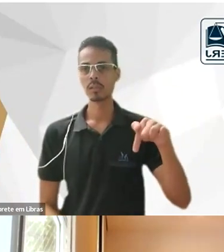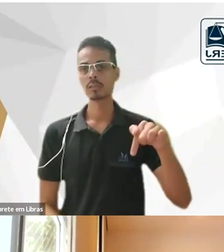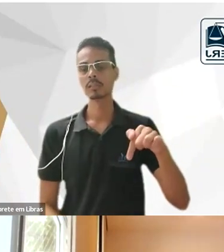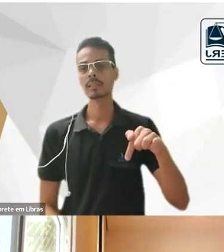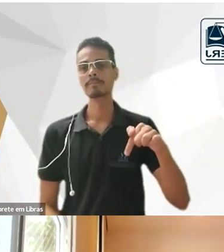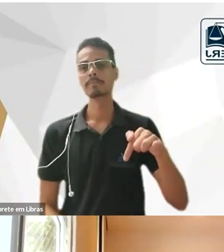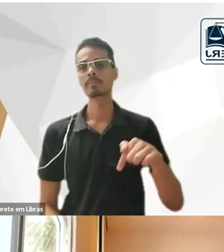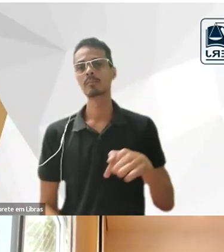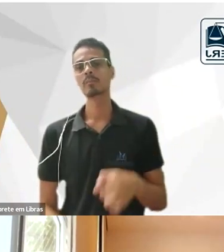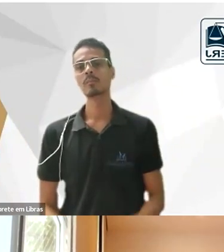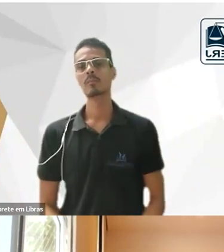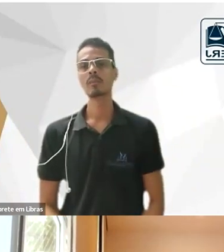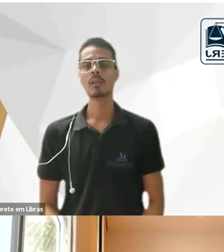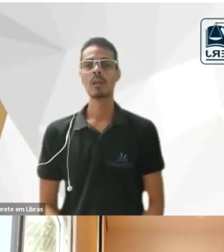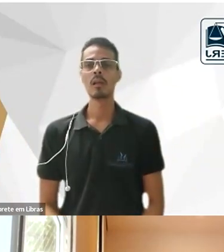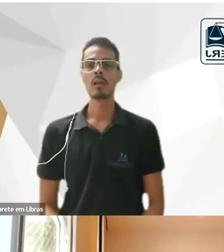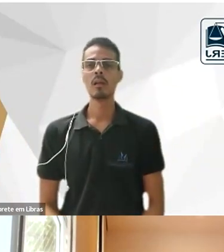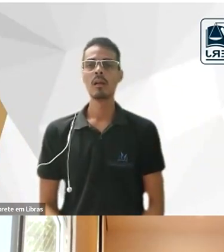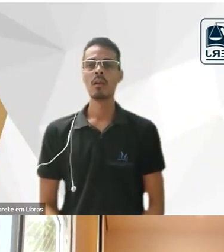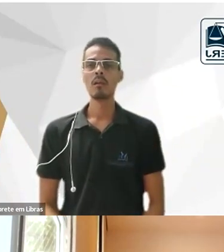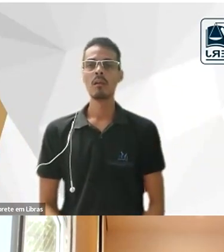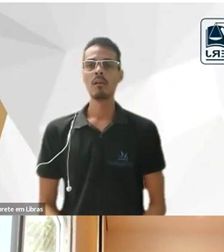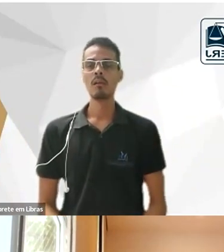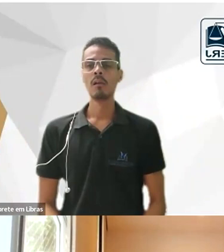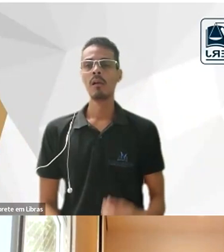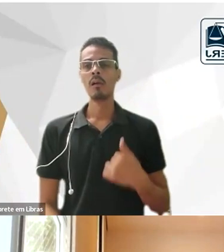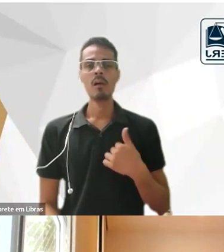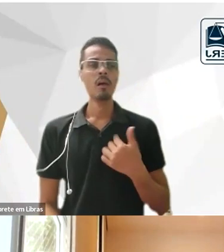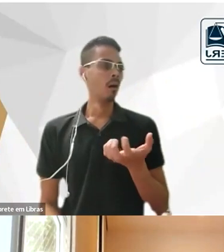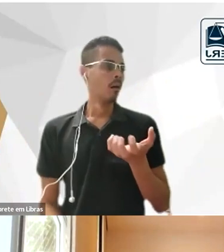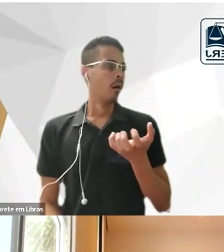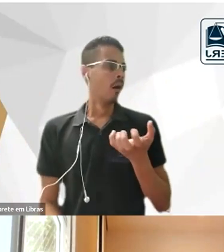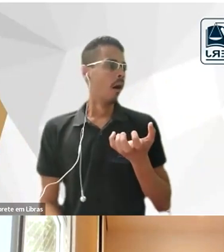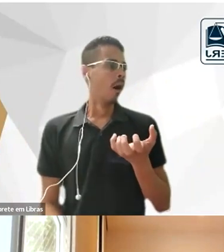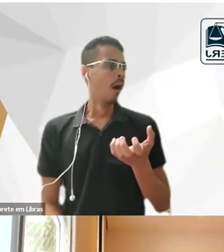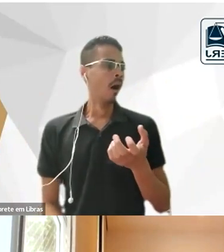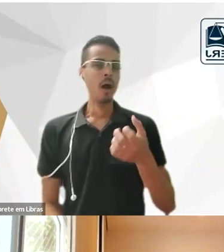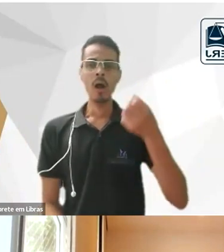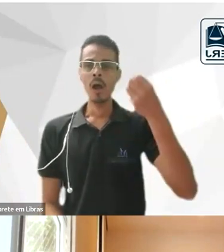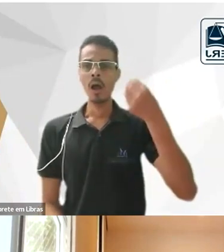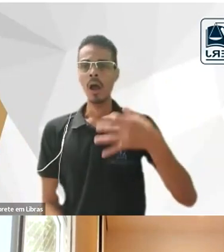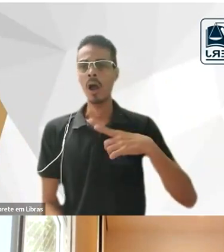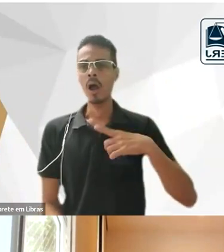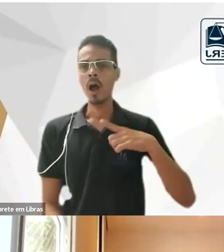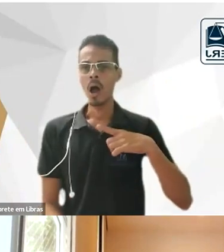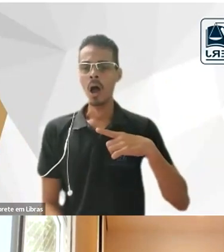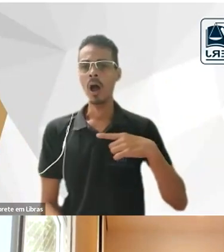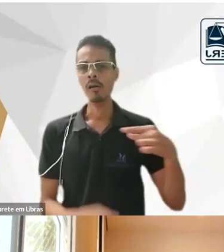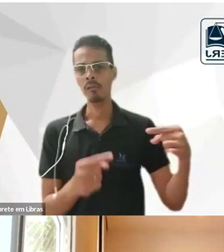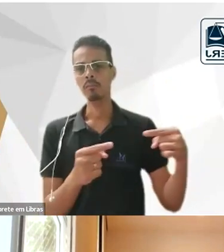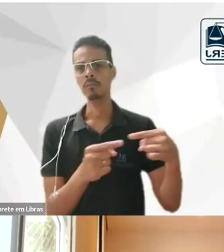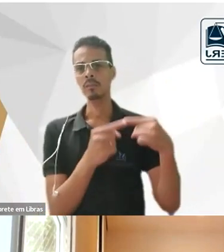pela pela EMEG e eu quero dizer que existem muitas convergências na fala do professor Ricardo